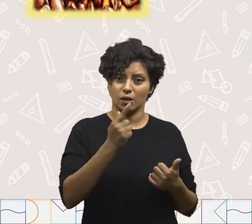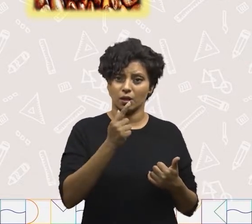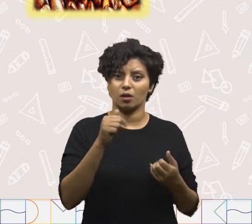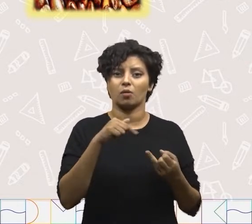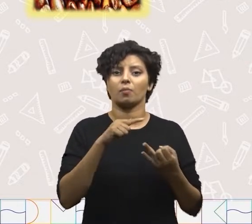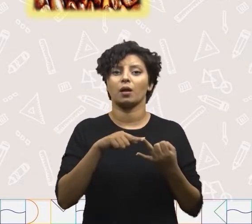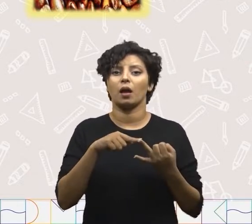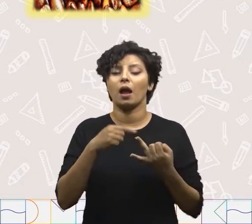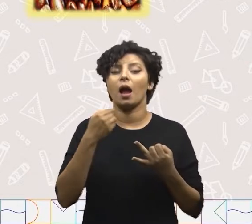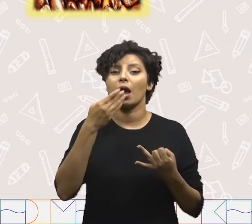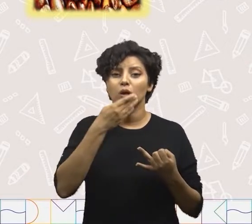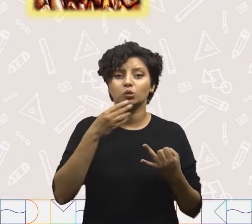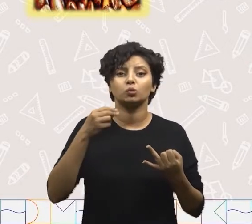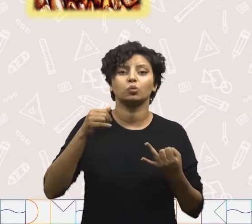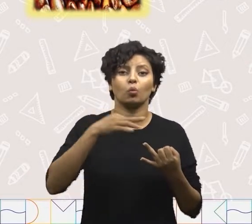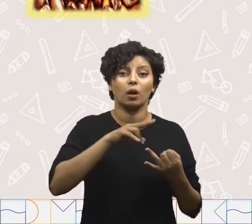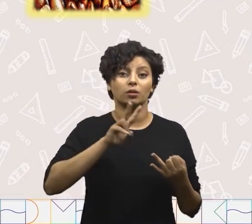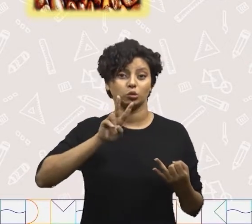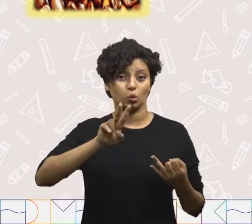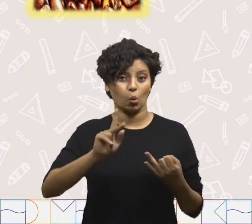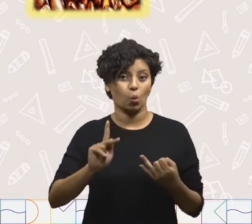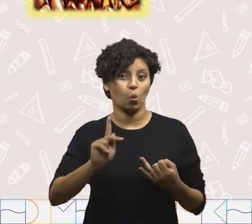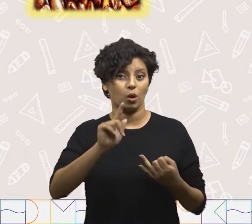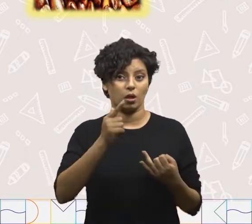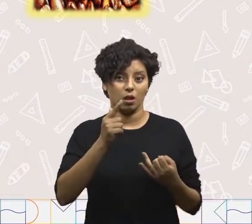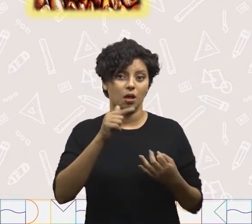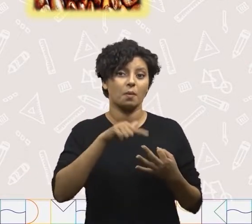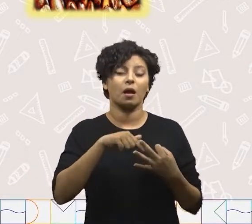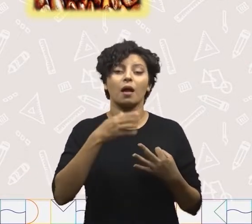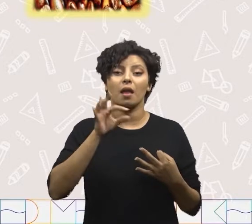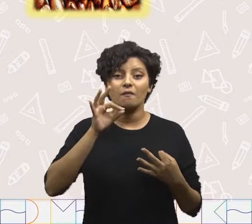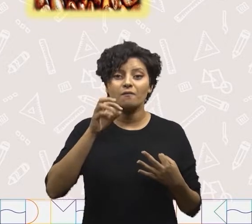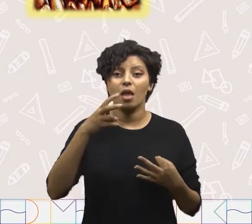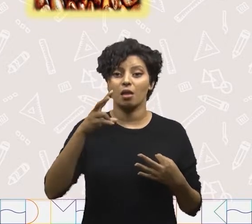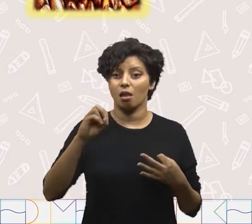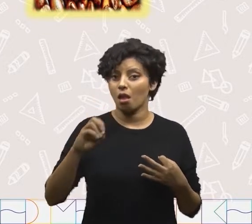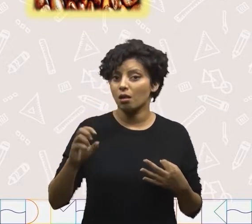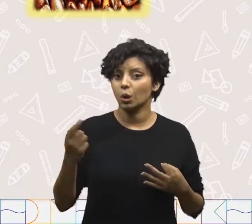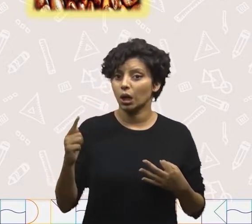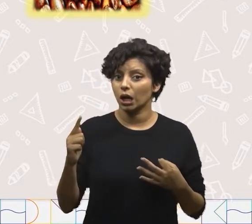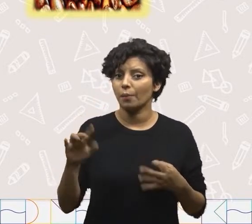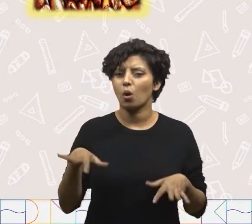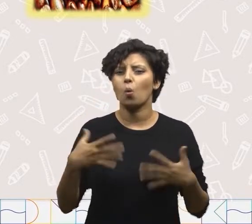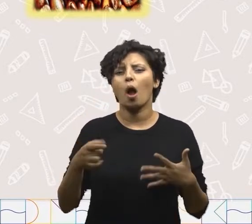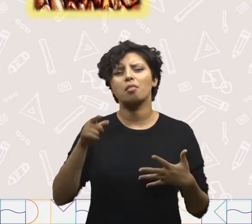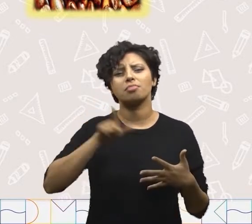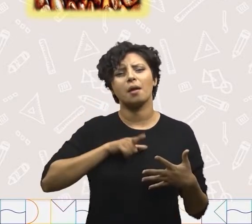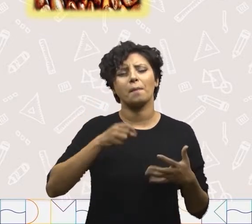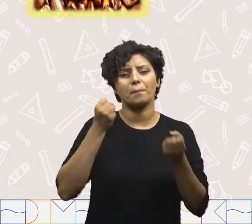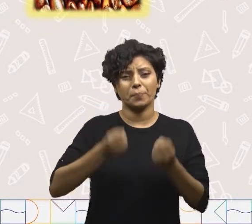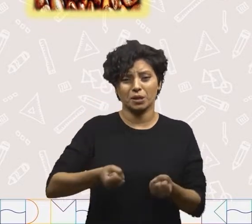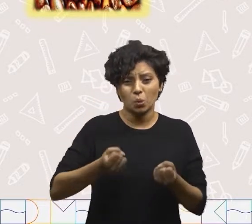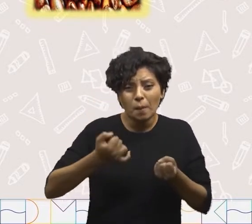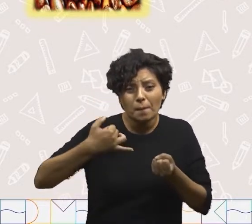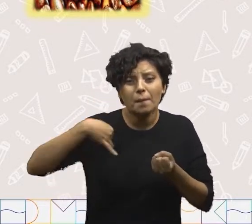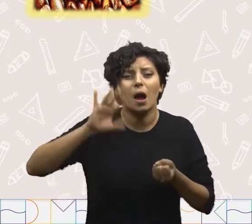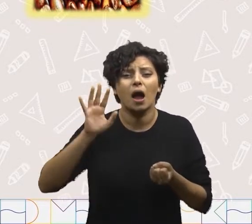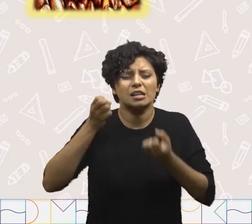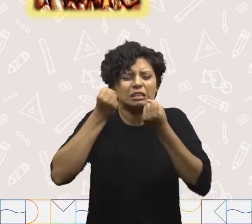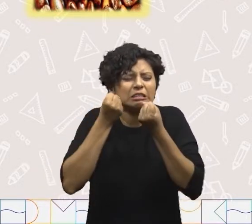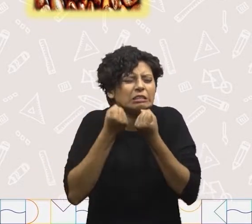tem dois quilos. E o café tem 500 gramas. Qual deles tem maior peso?